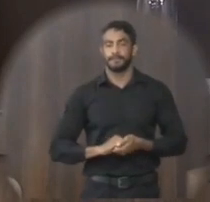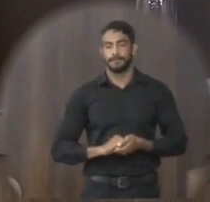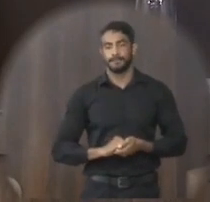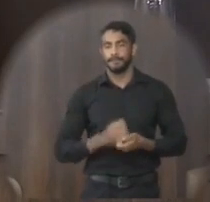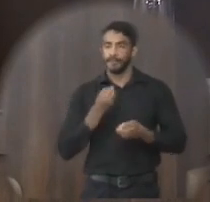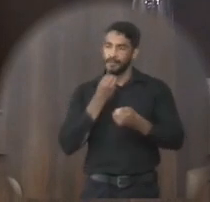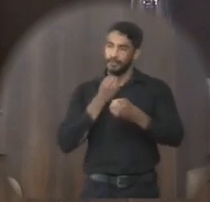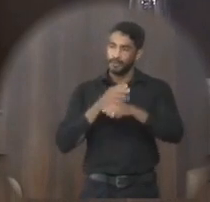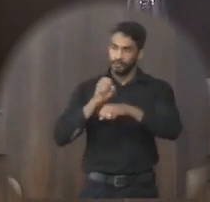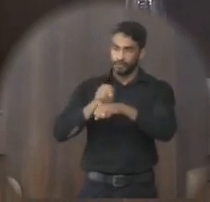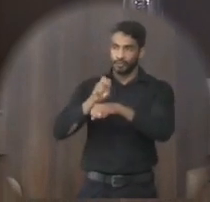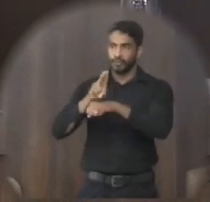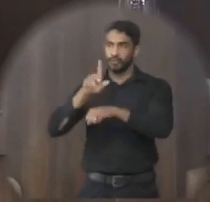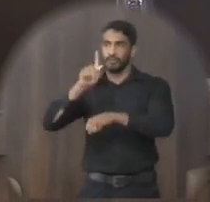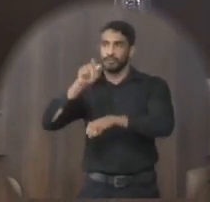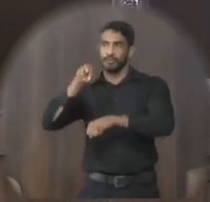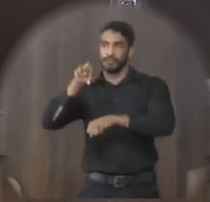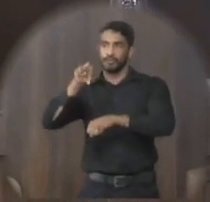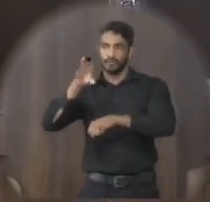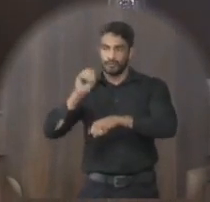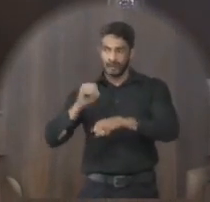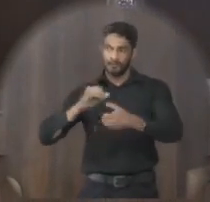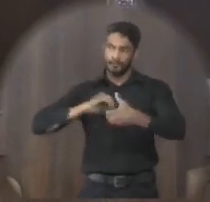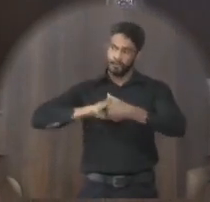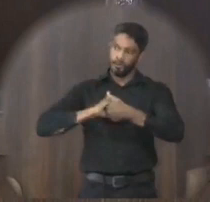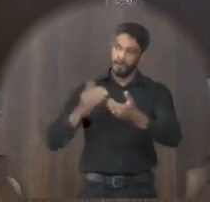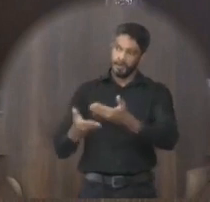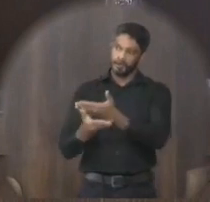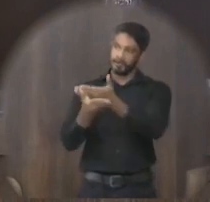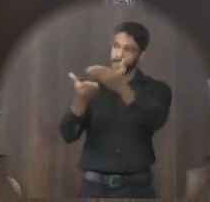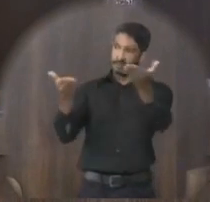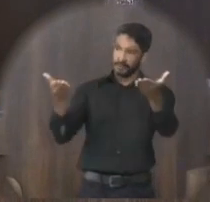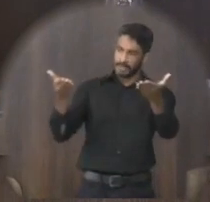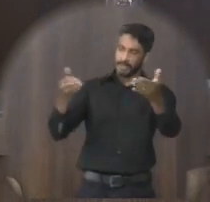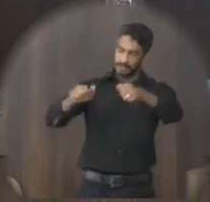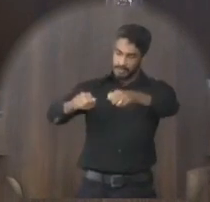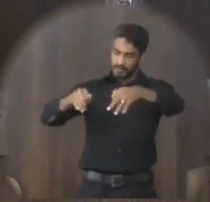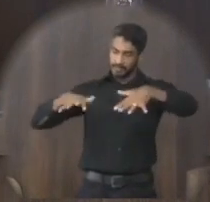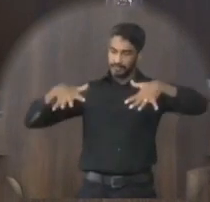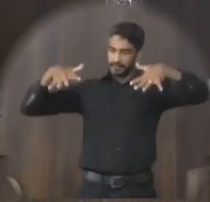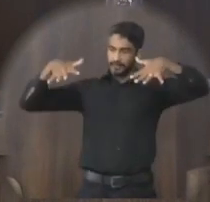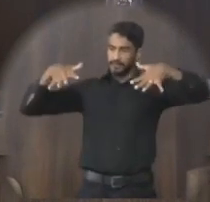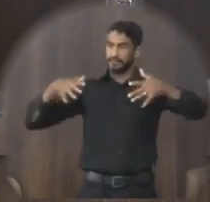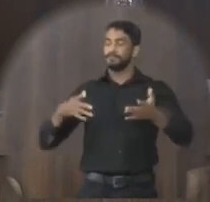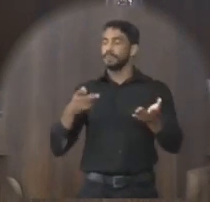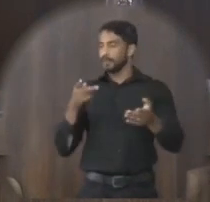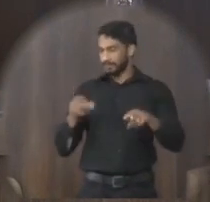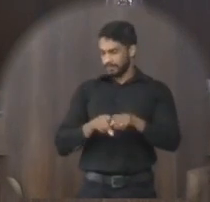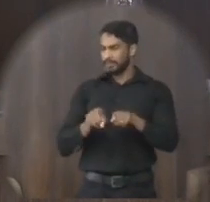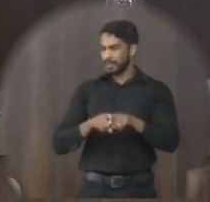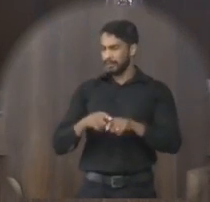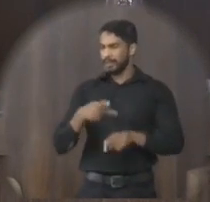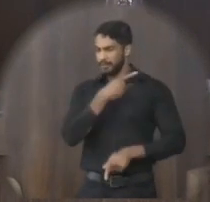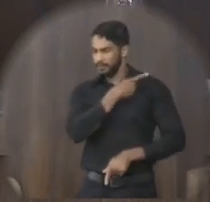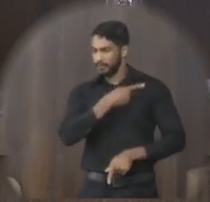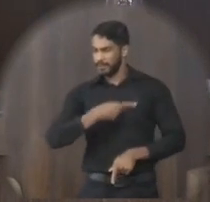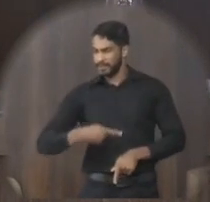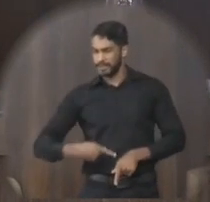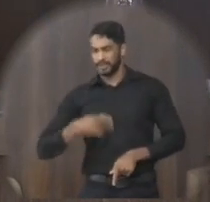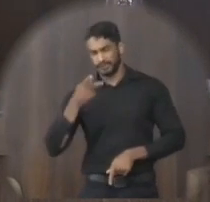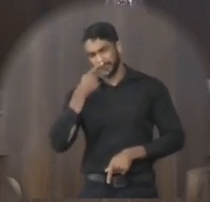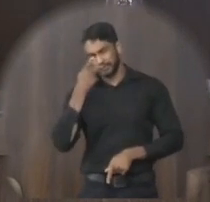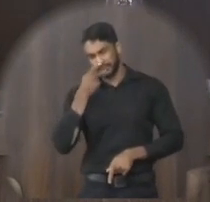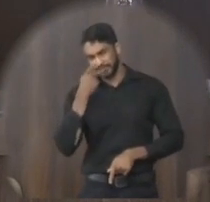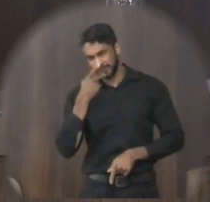Boa noite, doutor Gustavo D'Ariel, professor Anacol, cumprimento os demais que presentes. Já foi bem colocado pelo presidente dessa casa a situação